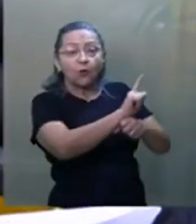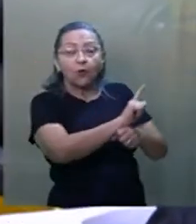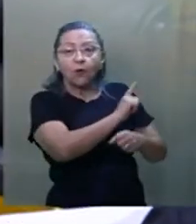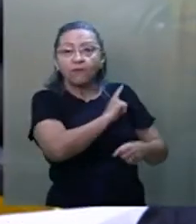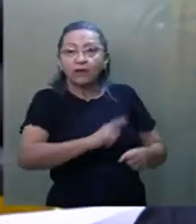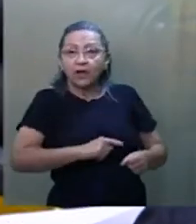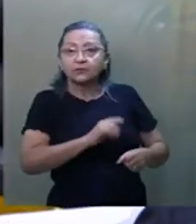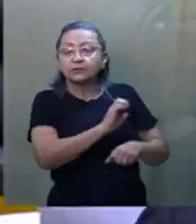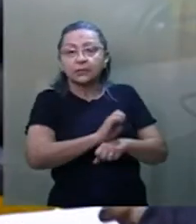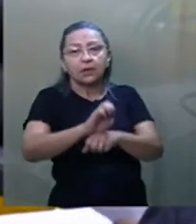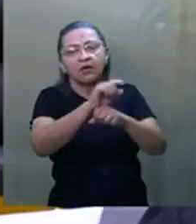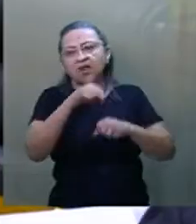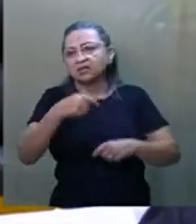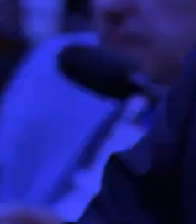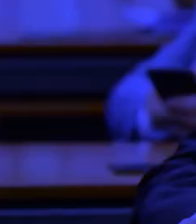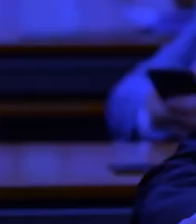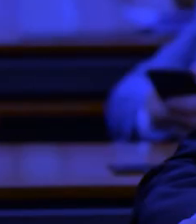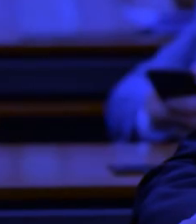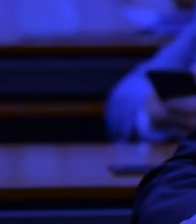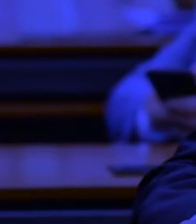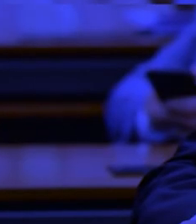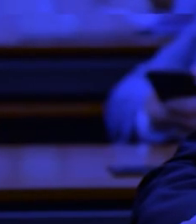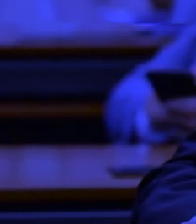essa discussão sequer teria acontecendo. Obrigado, presidente.